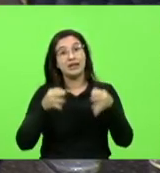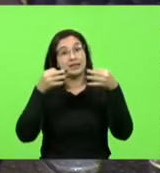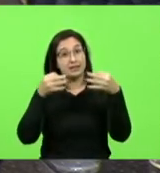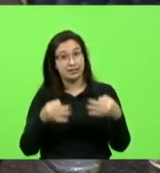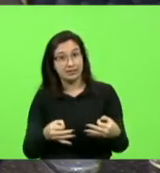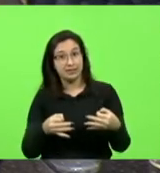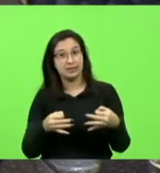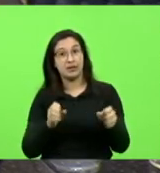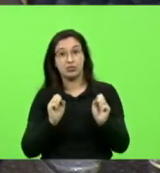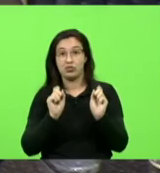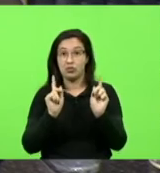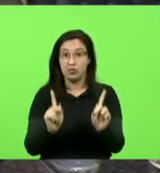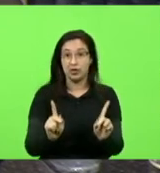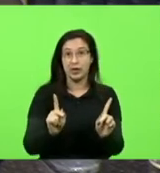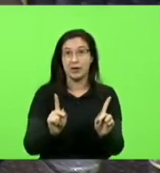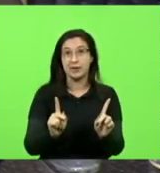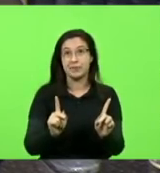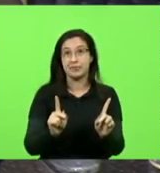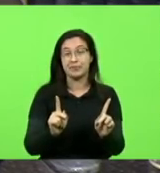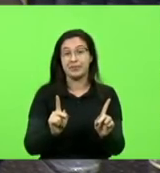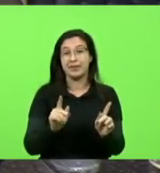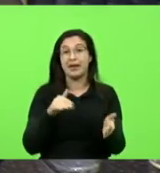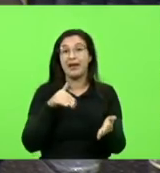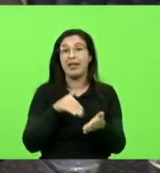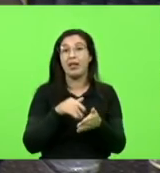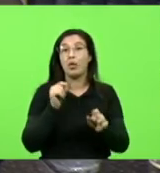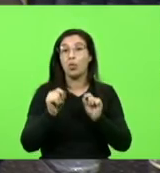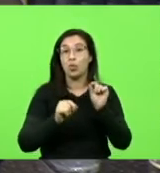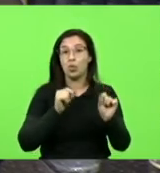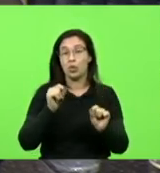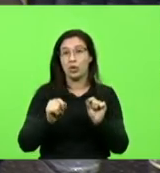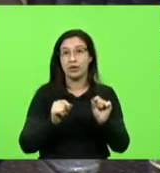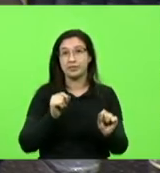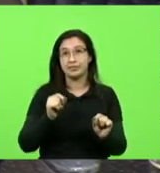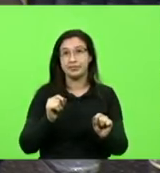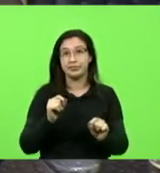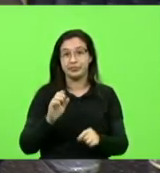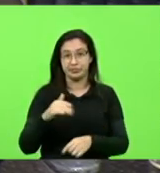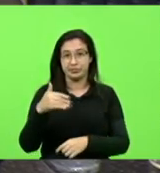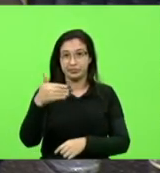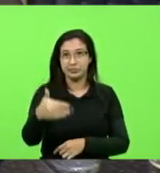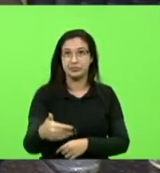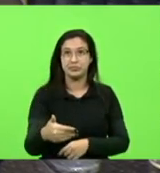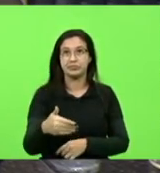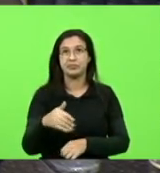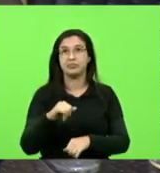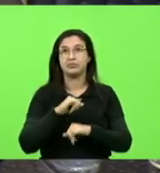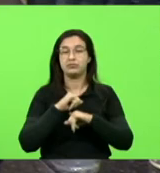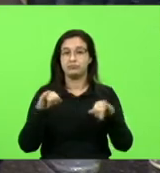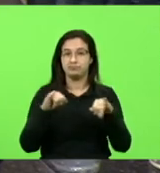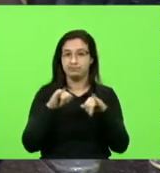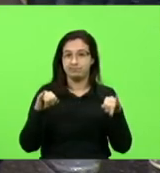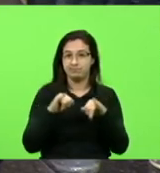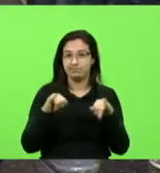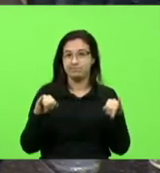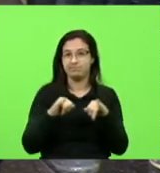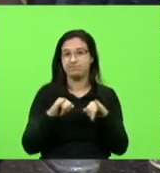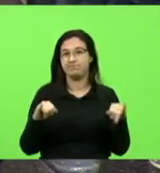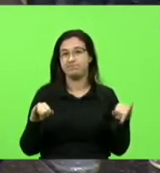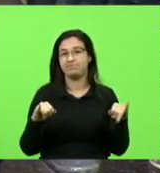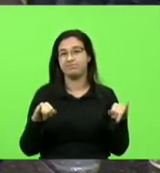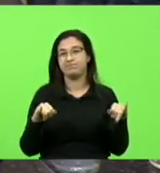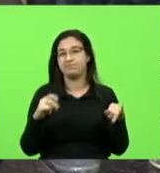já estava resolvido. Até que, depois de tantas manifestações contrárias,